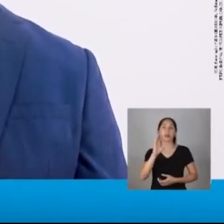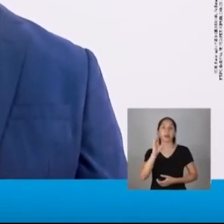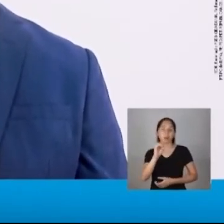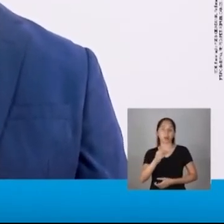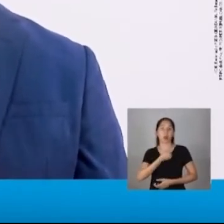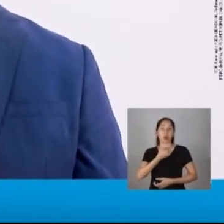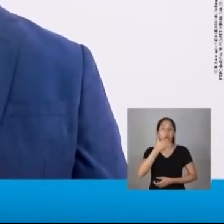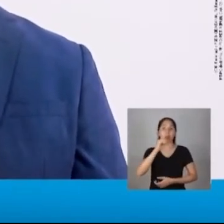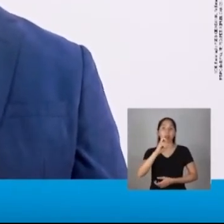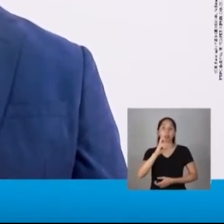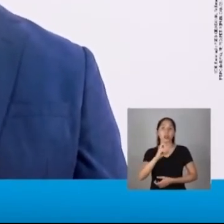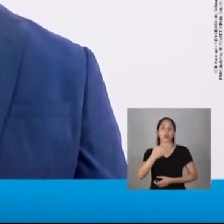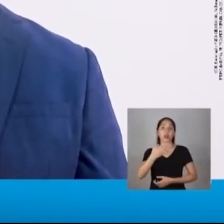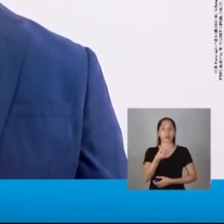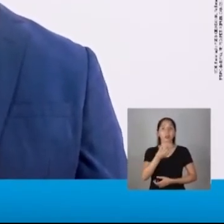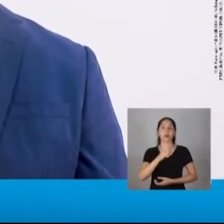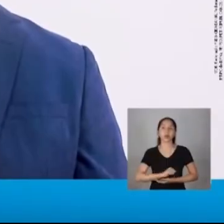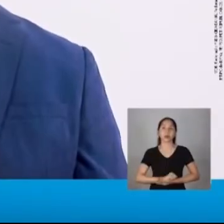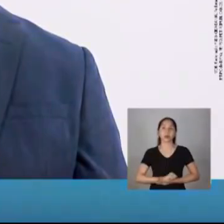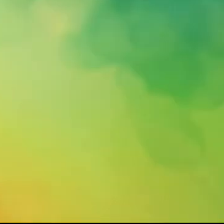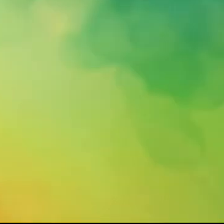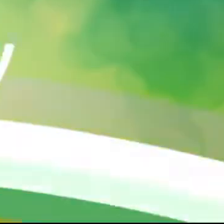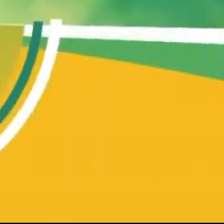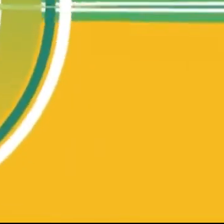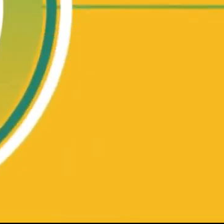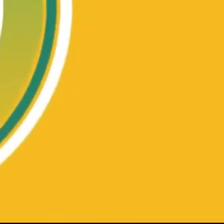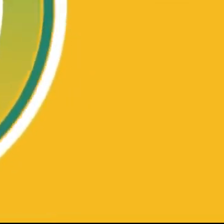Elói Ribeiro 10-456.